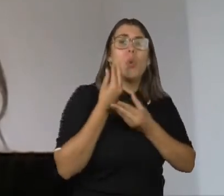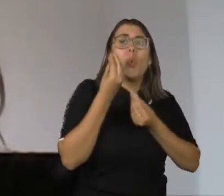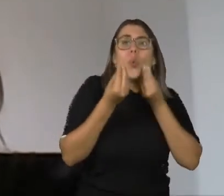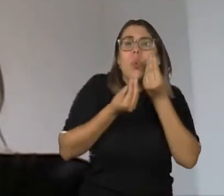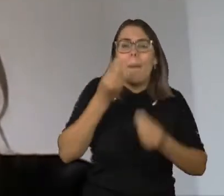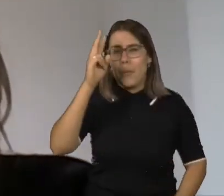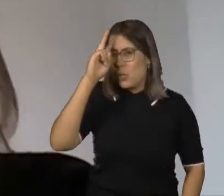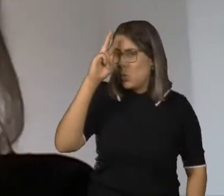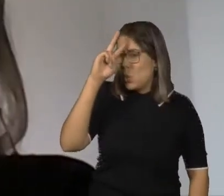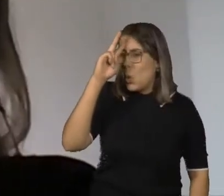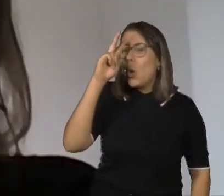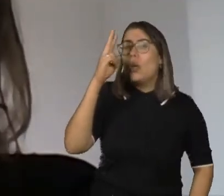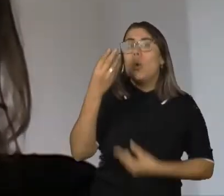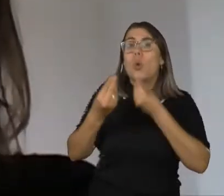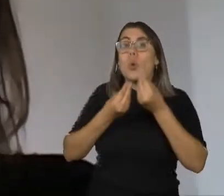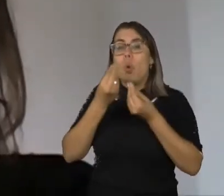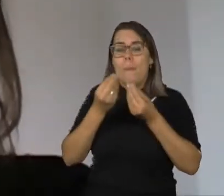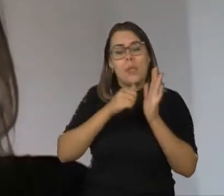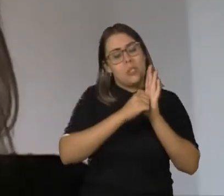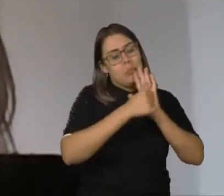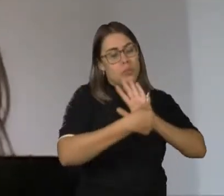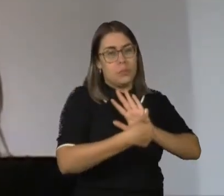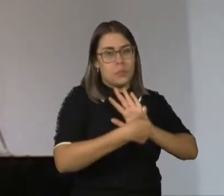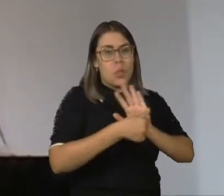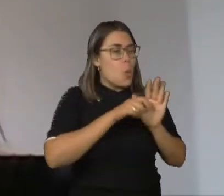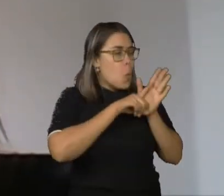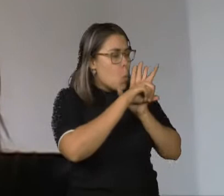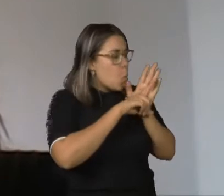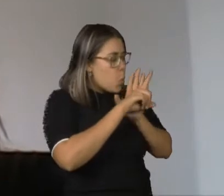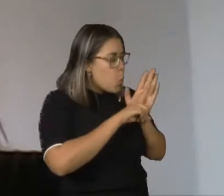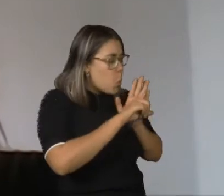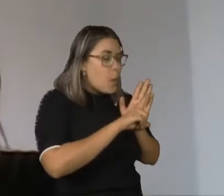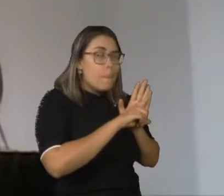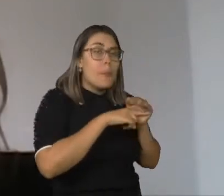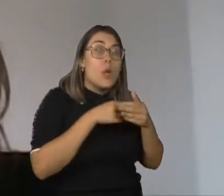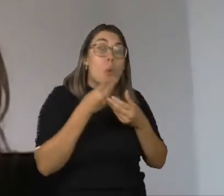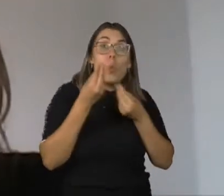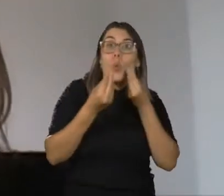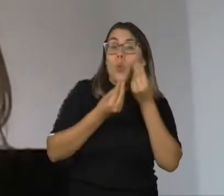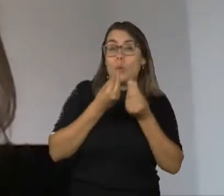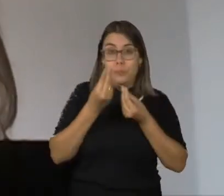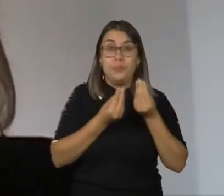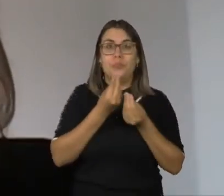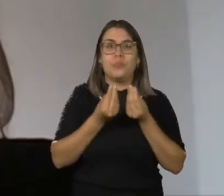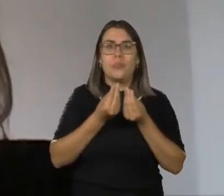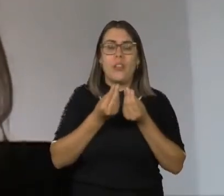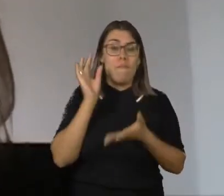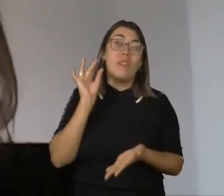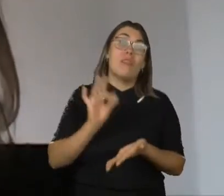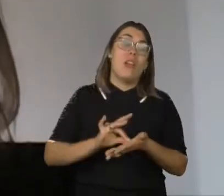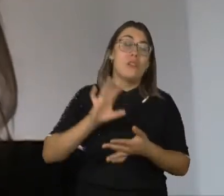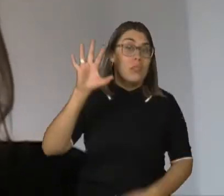teórico a respeito da síndrome de Down. Buscando entender como que essa verdade